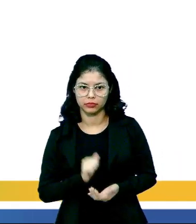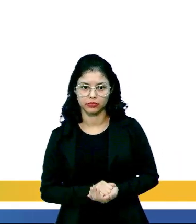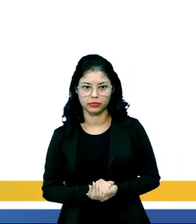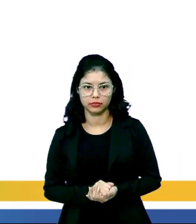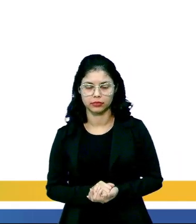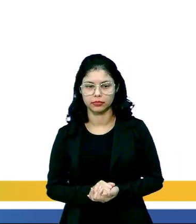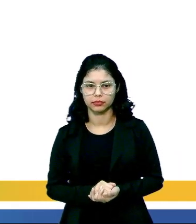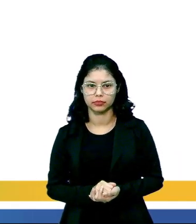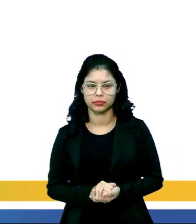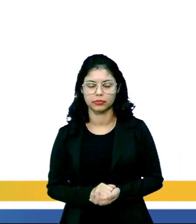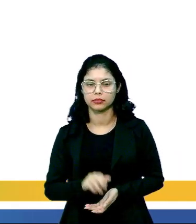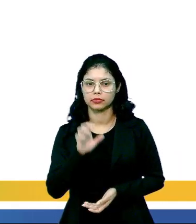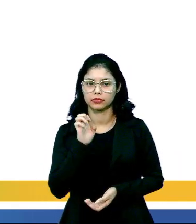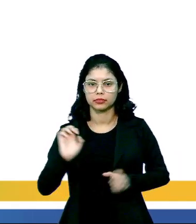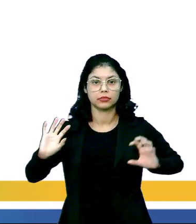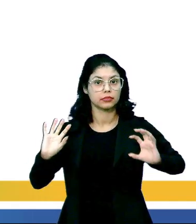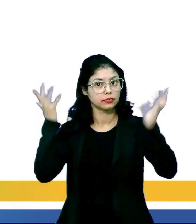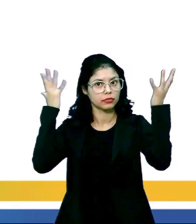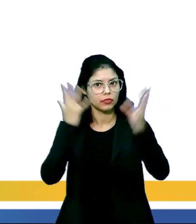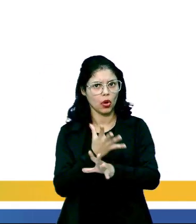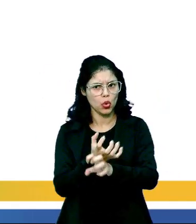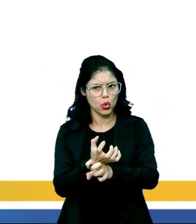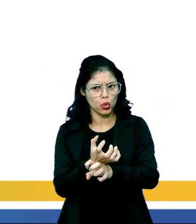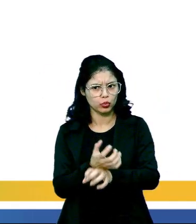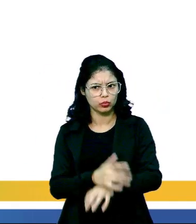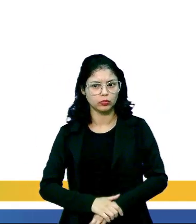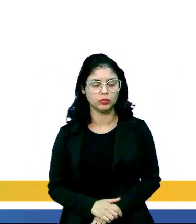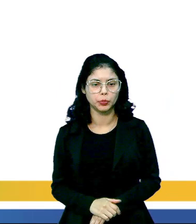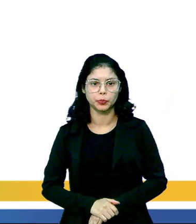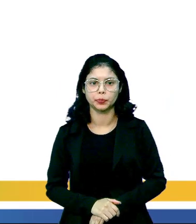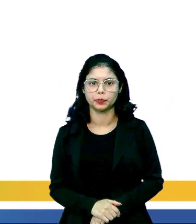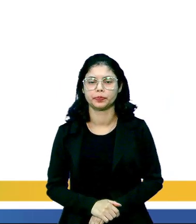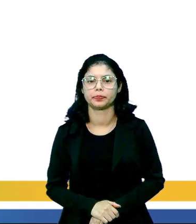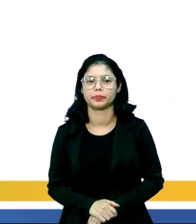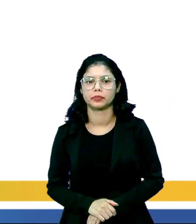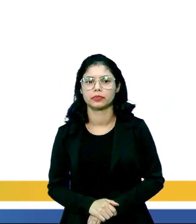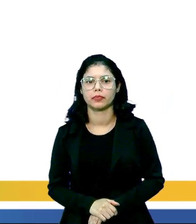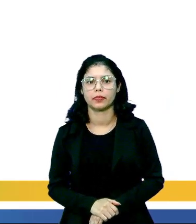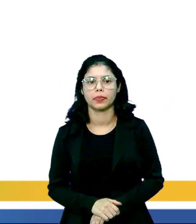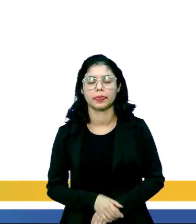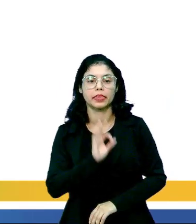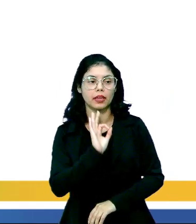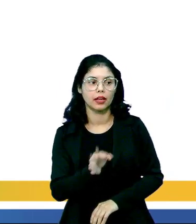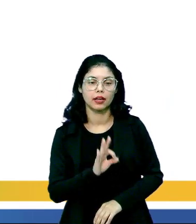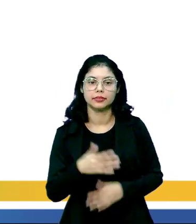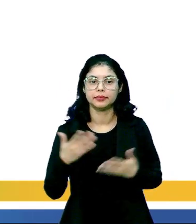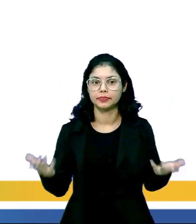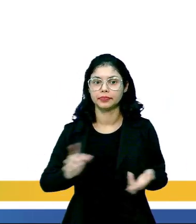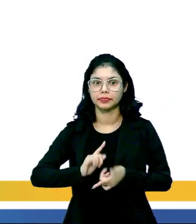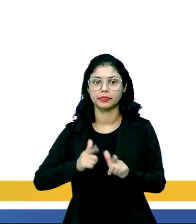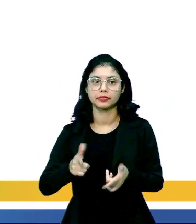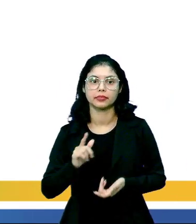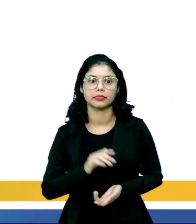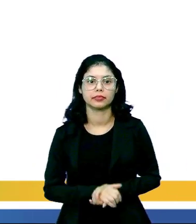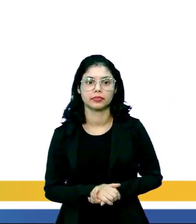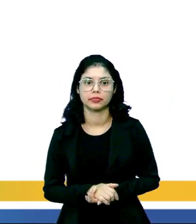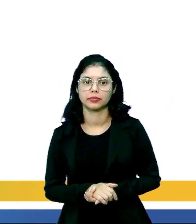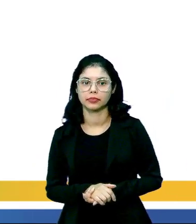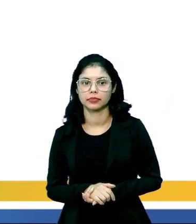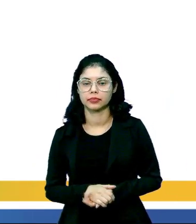ricos e minerais? Alternativa E, de clima seco. Alternativa correta, pessoal, é a alternativa